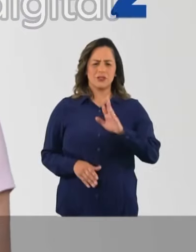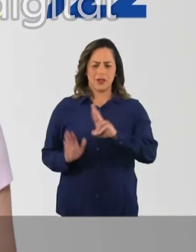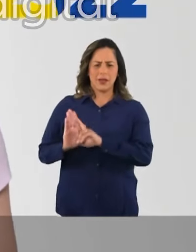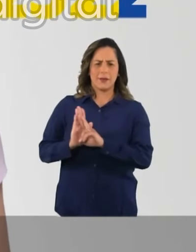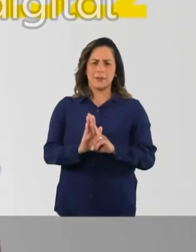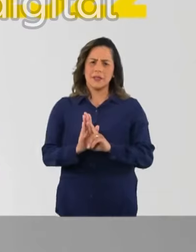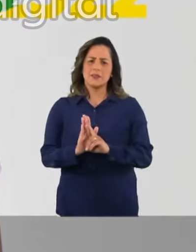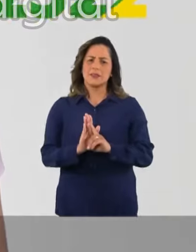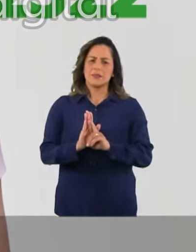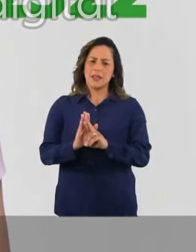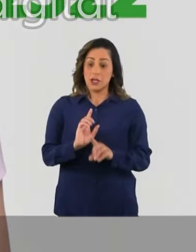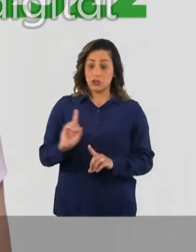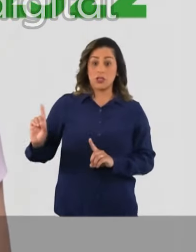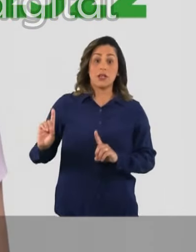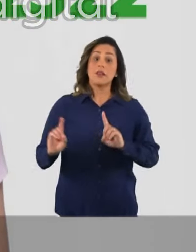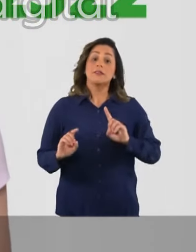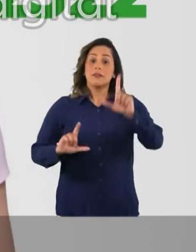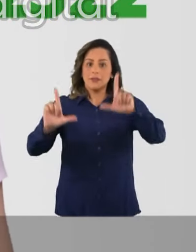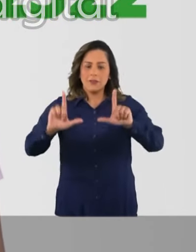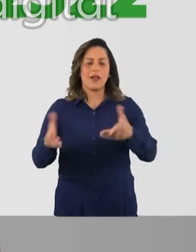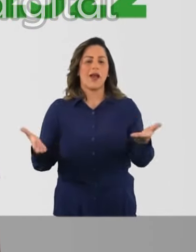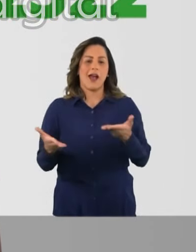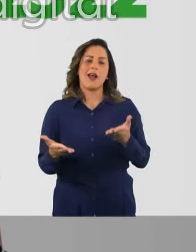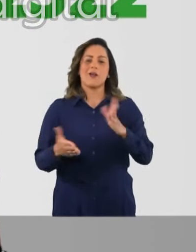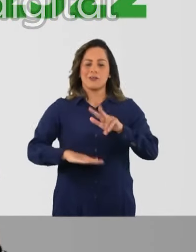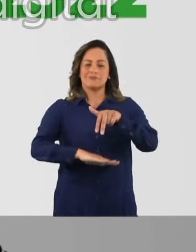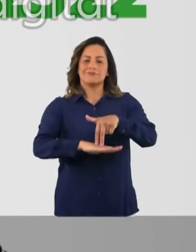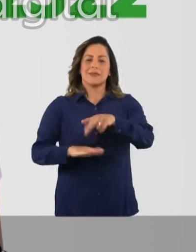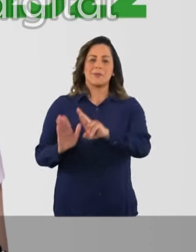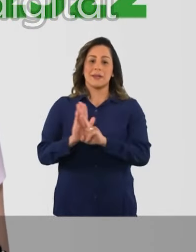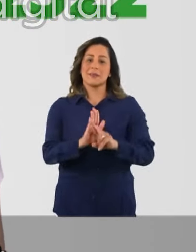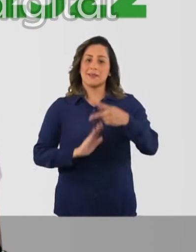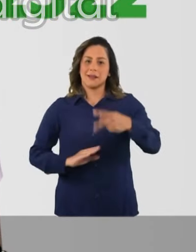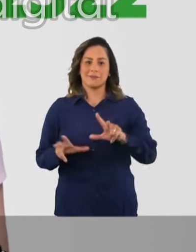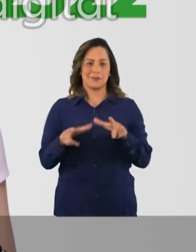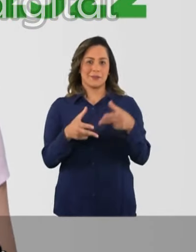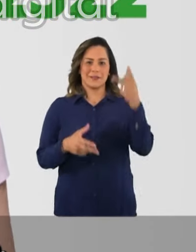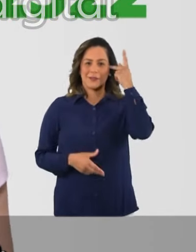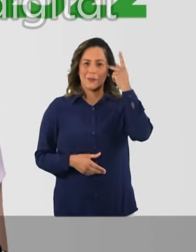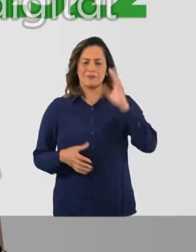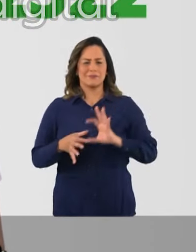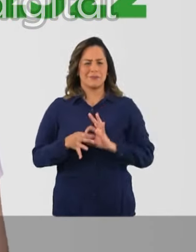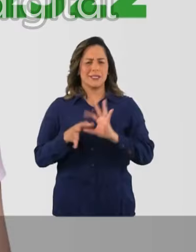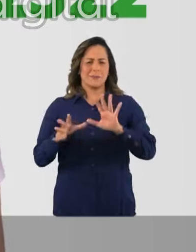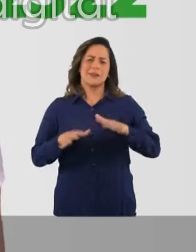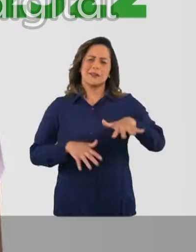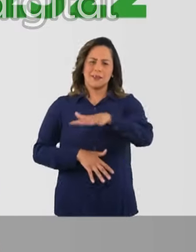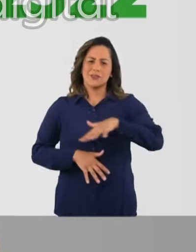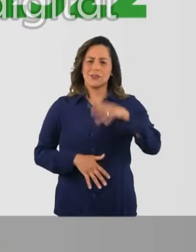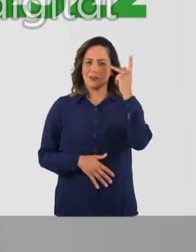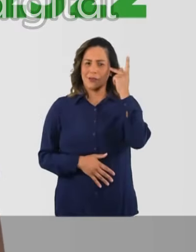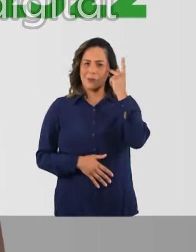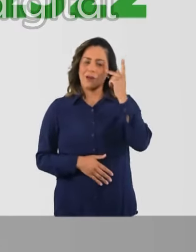Depois de levar a voz da direita para a TV, quero te representar na Câmara de São Paulo. Pela liberdade e pela nossa cidade. Sou E